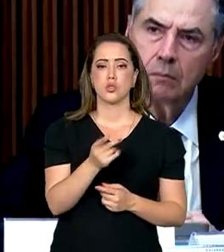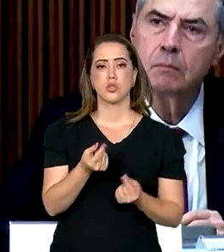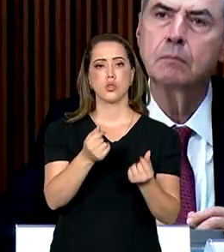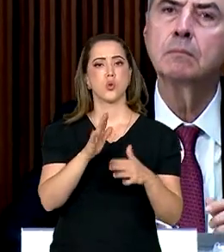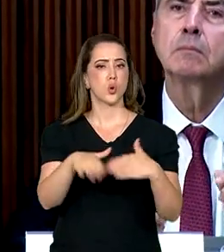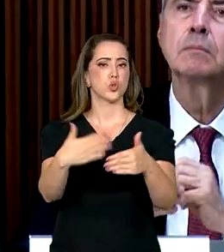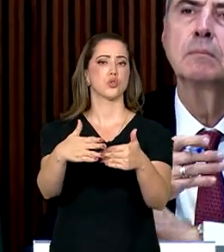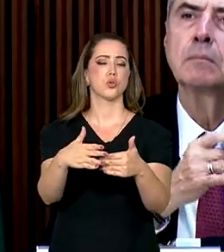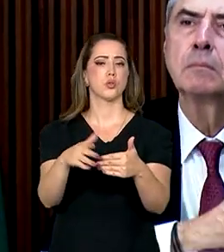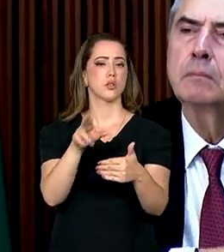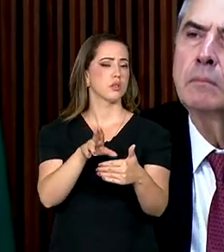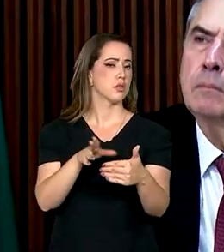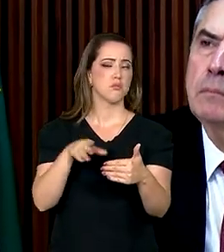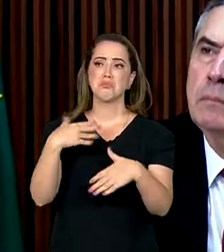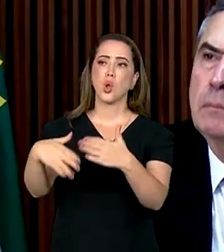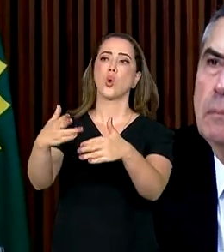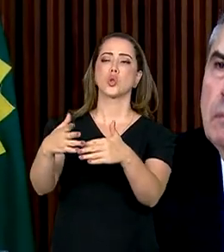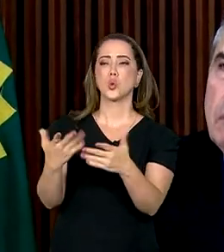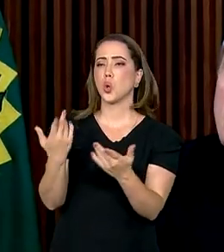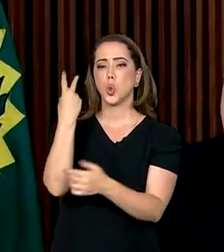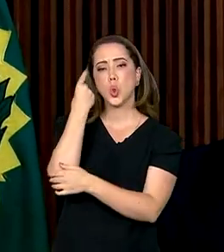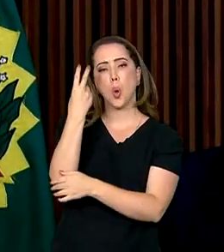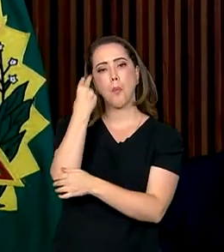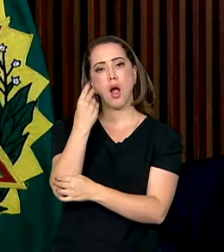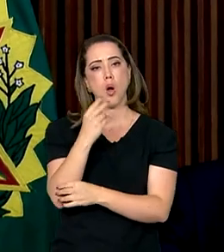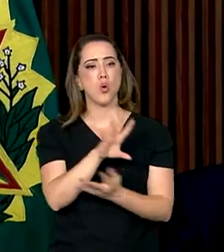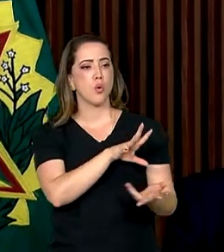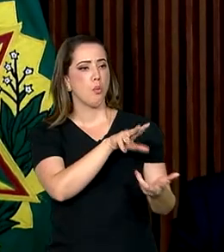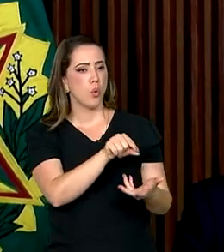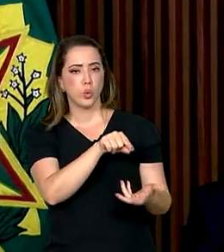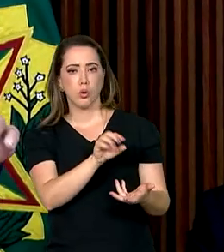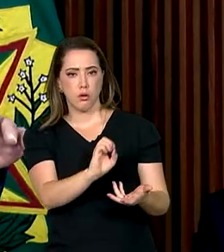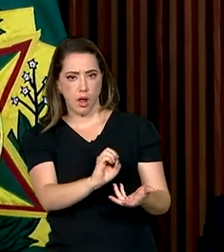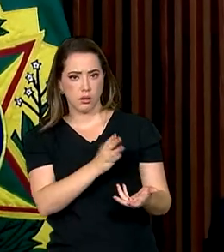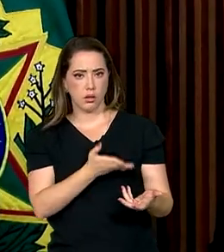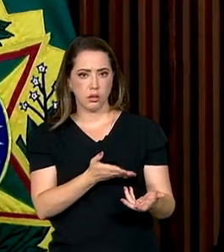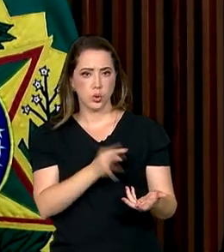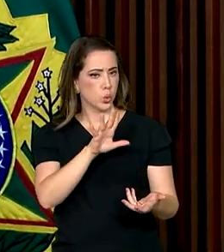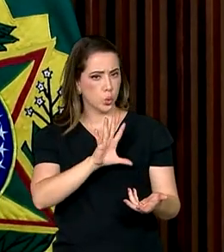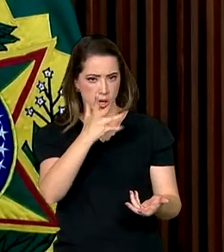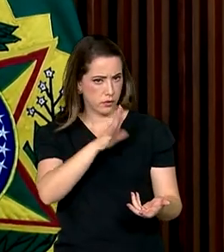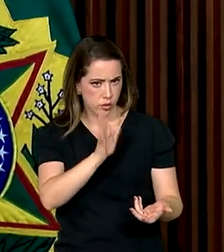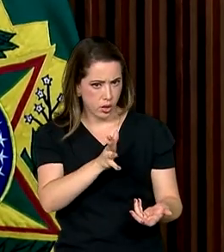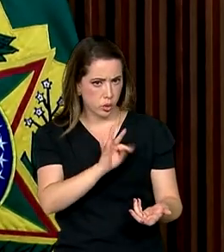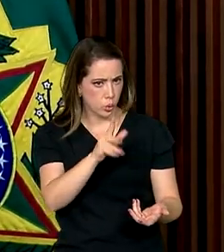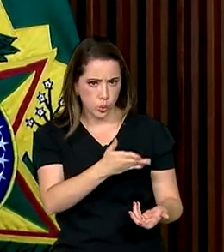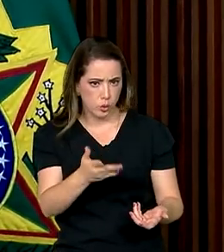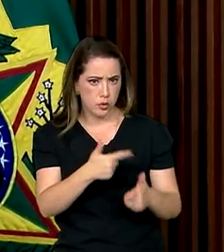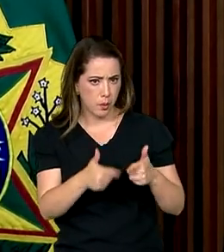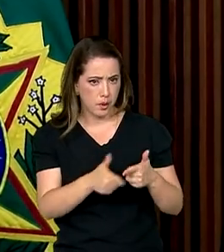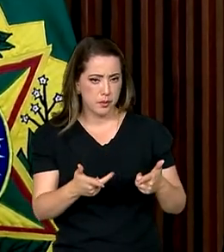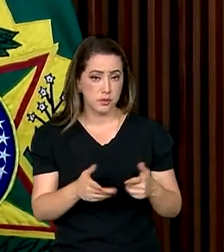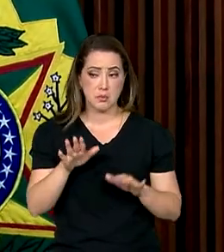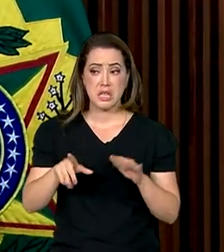funcionando como se nada tivesse acontecendo no mundo, como se tivesse tudo resolvido. Muitas vezes